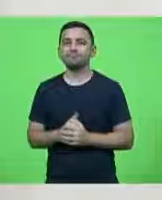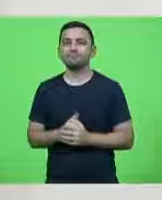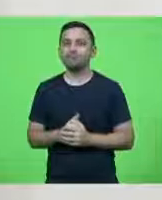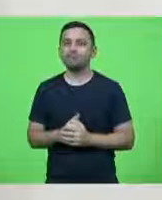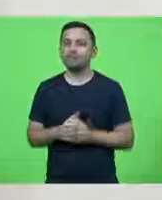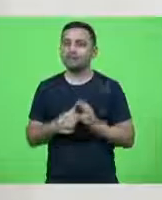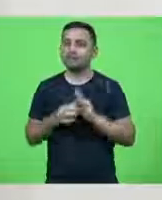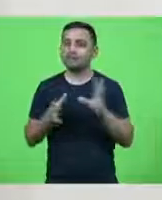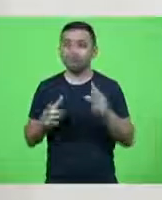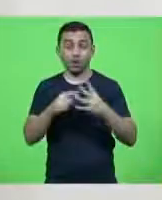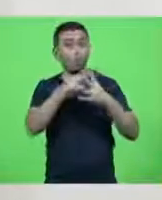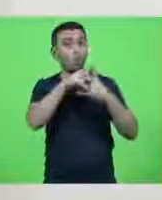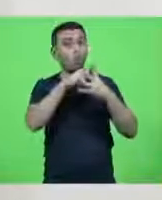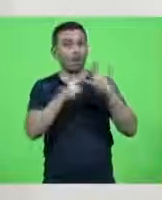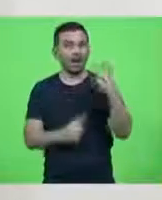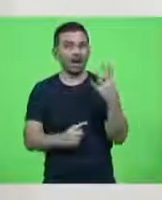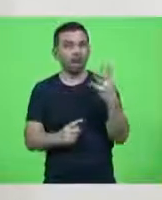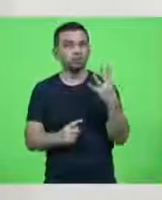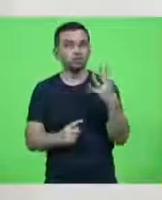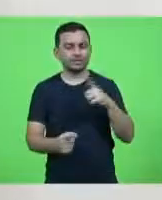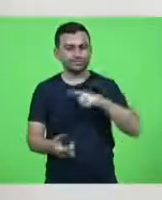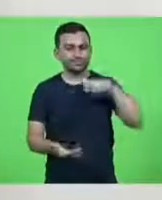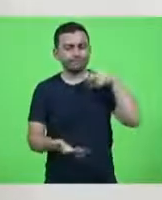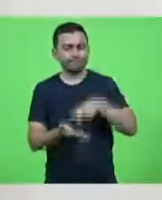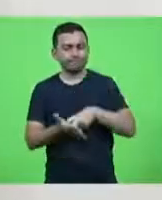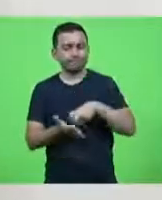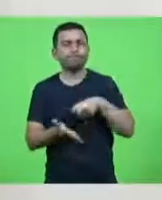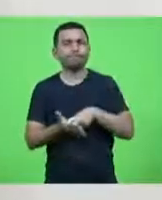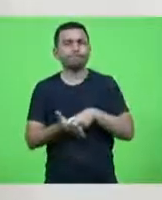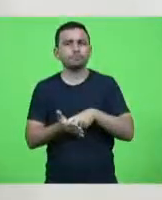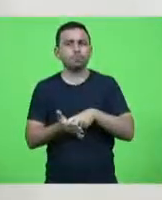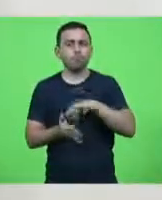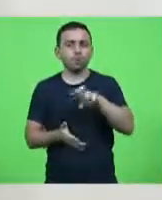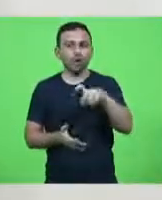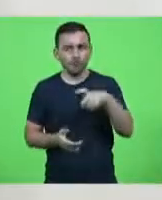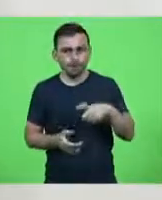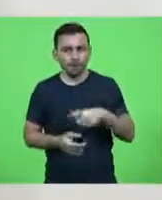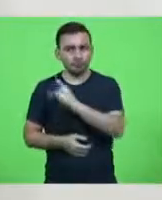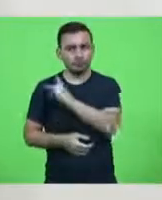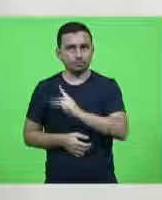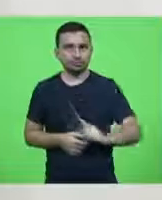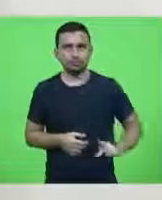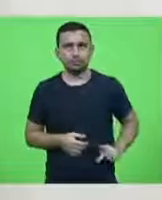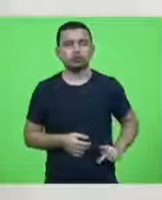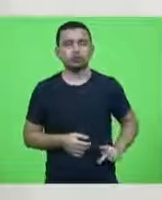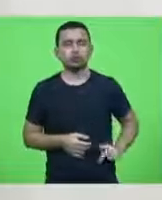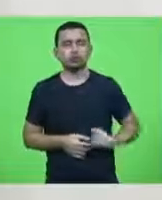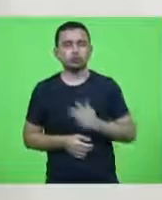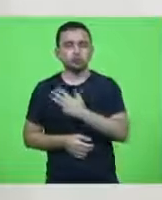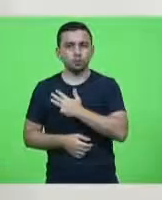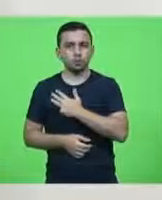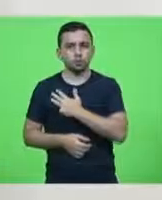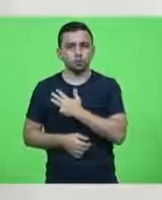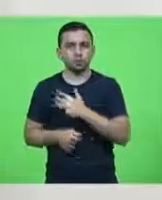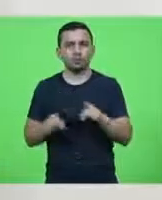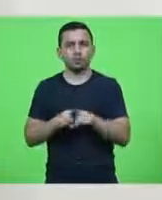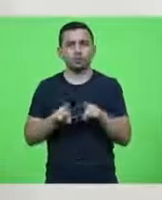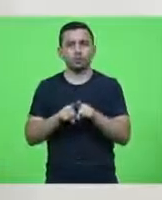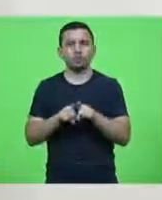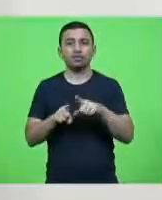de quatro condenações o ex-presidente Lula, e ainda tem mais